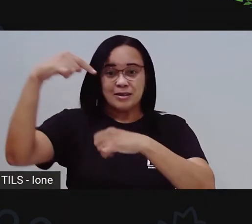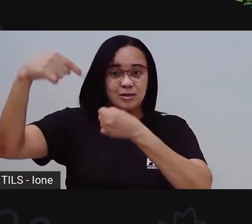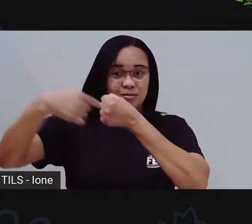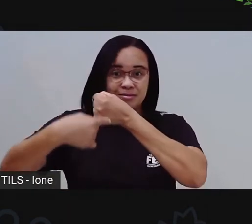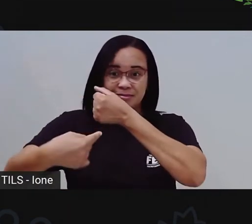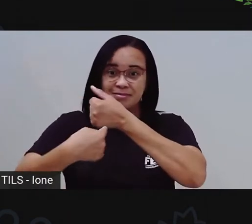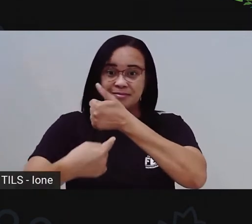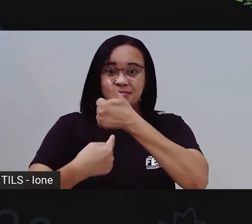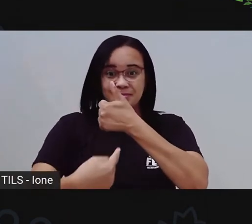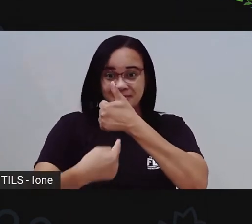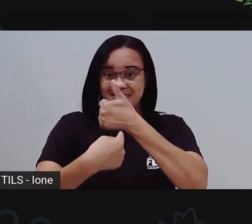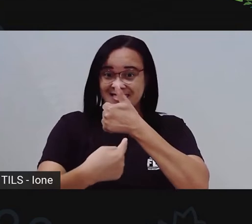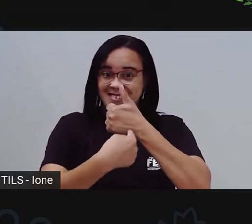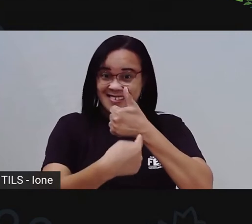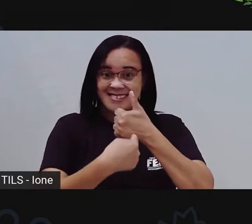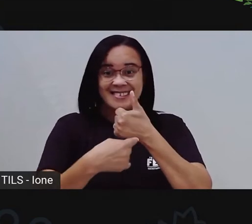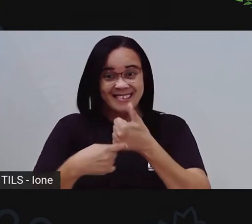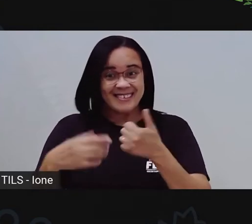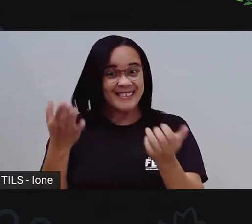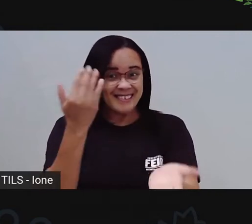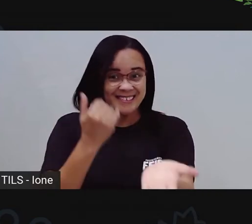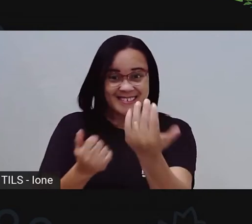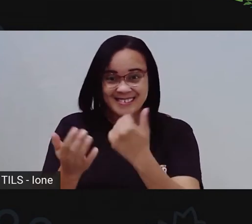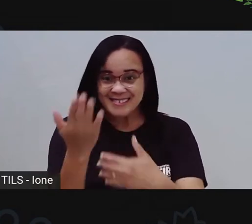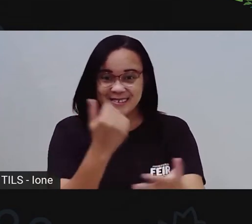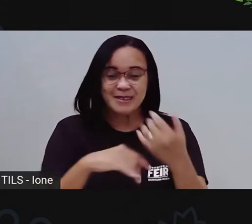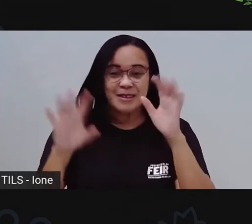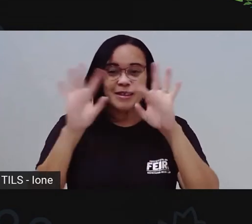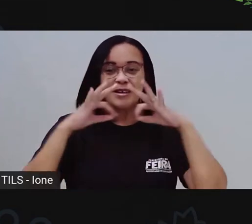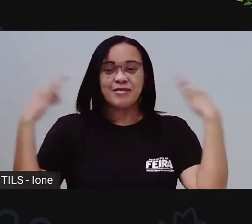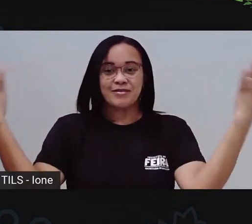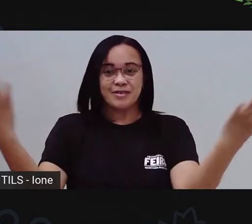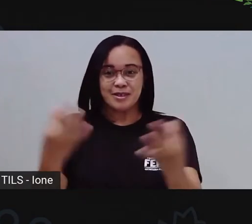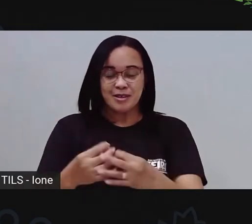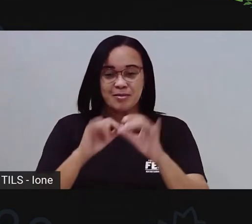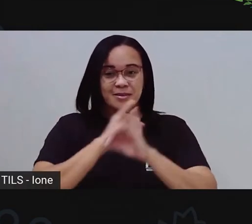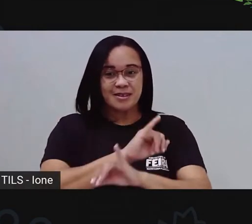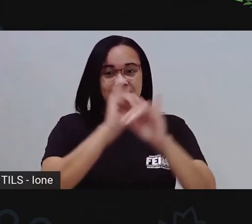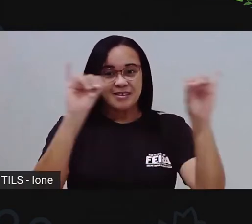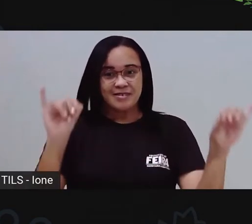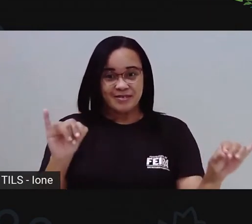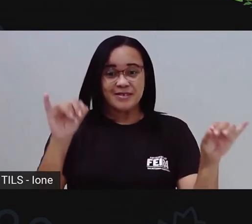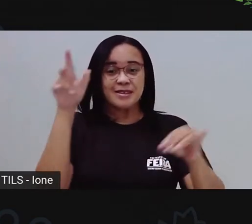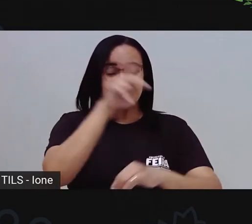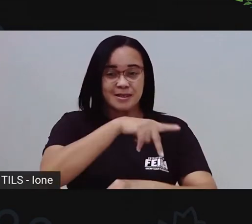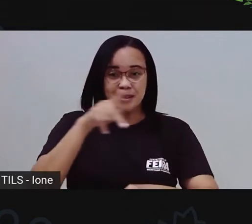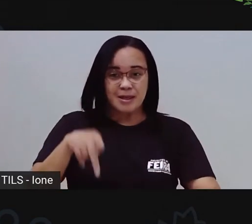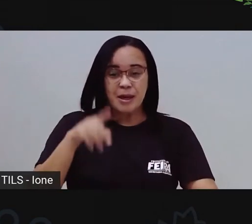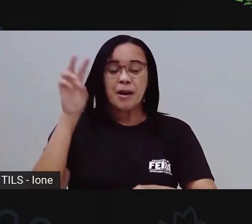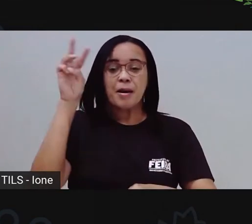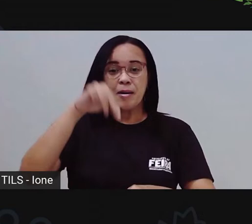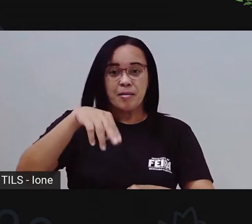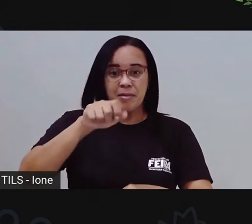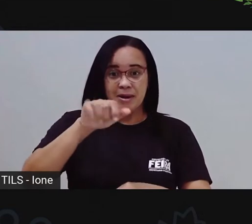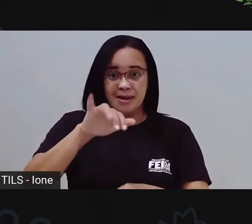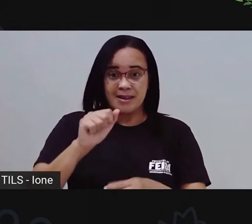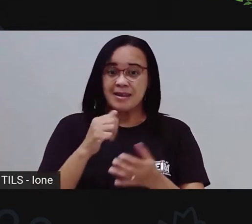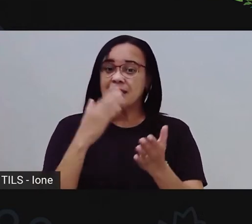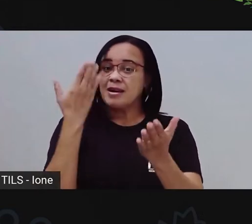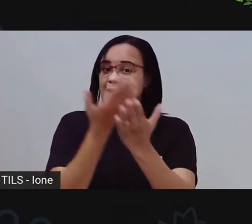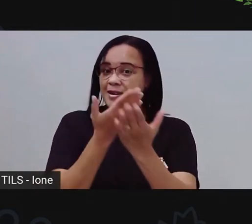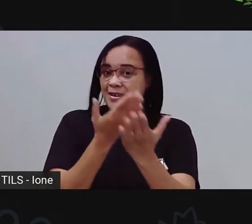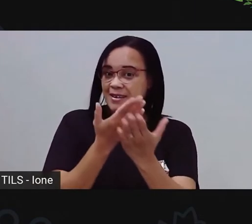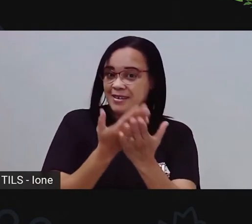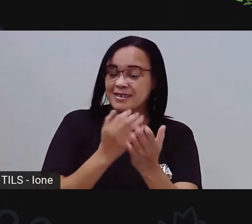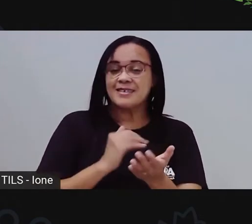E não esquecer de chamar todo mundo que tá em casa aí e avisar que a aula da Pró Maria já começou e que a nossa animação aqui,